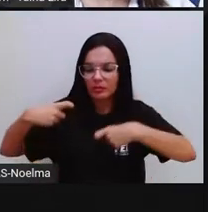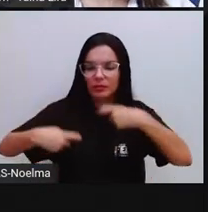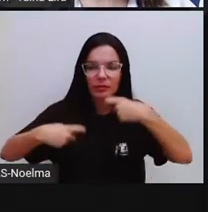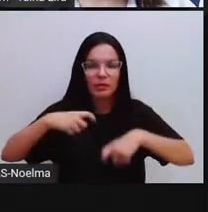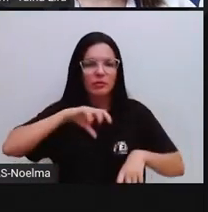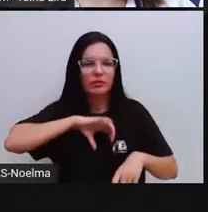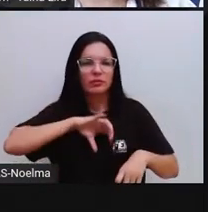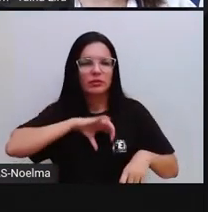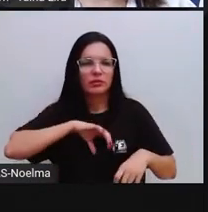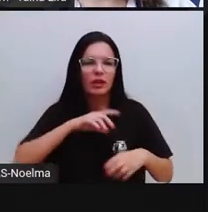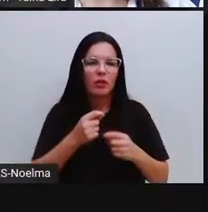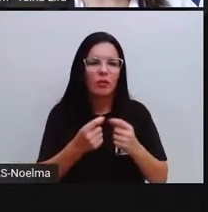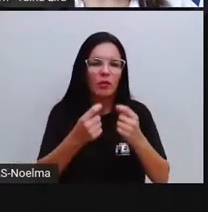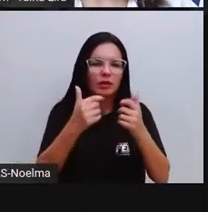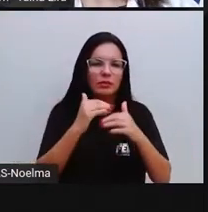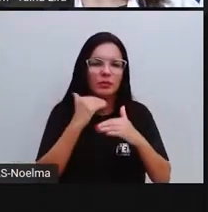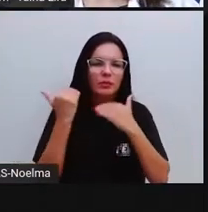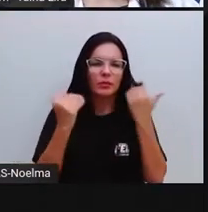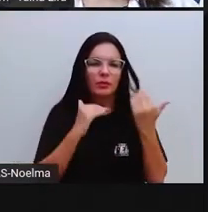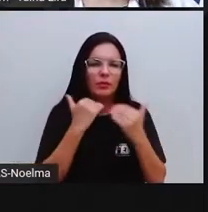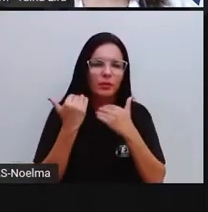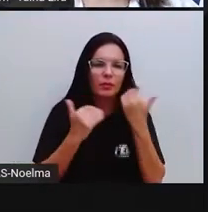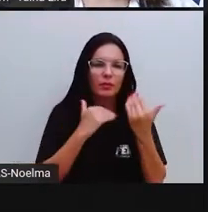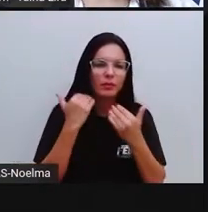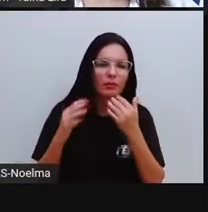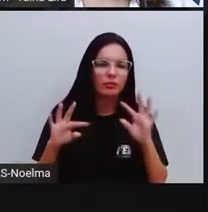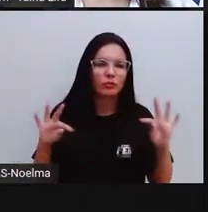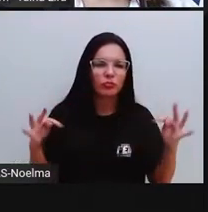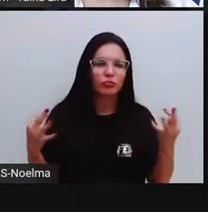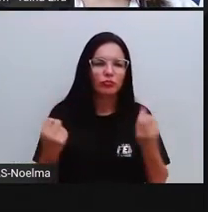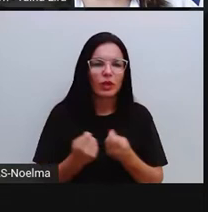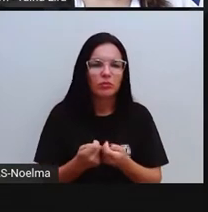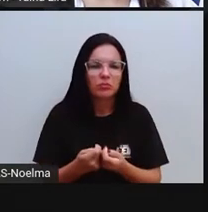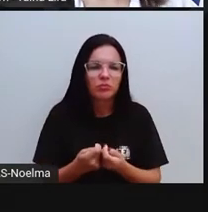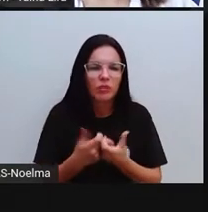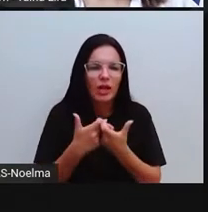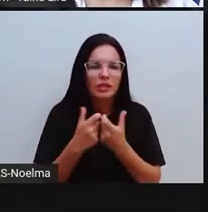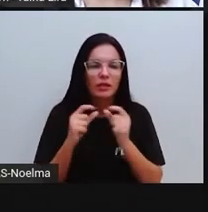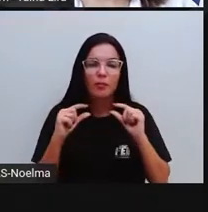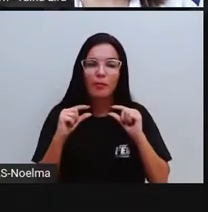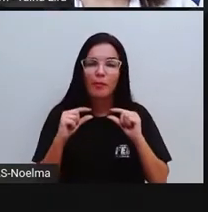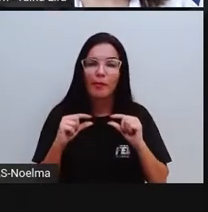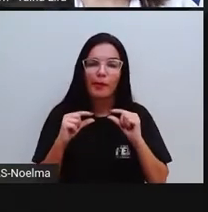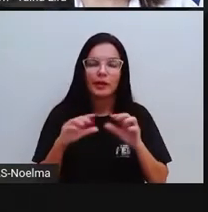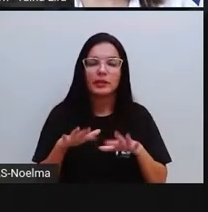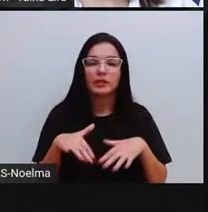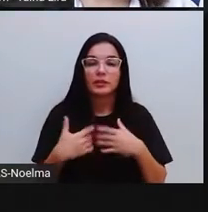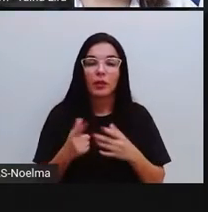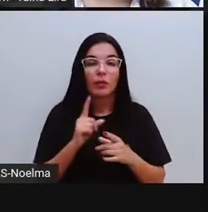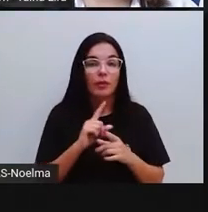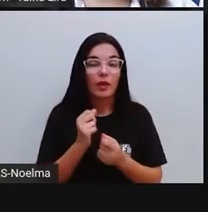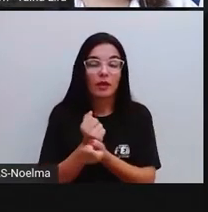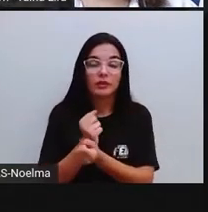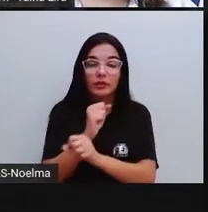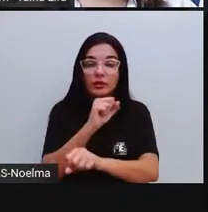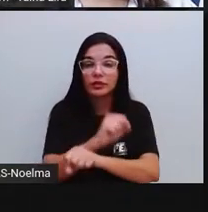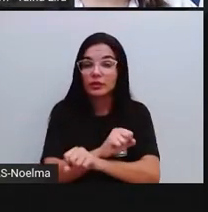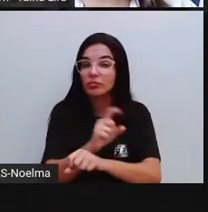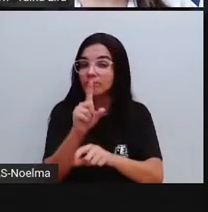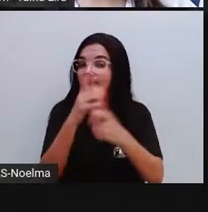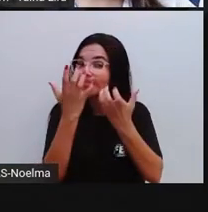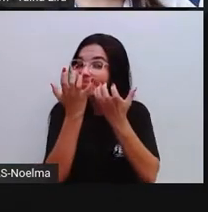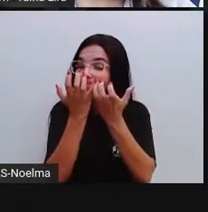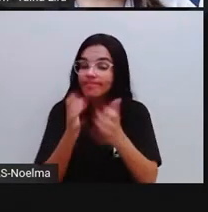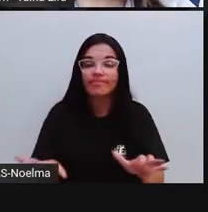contra os portugueses, então, o é que aconteceu? Os indígenas não aceitaram, né, muitos não aguentaram, outros não